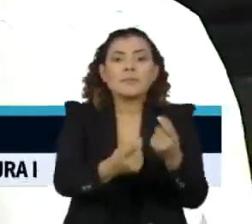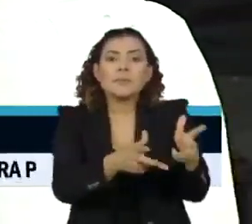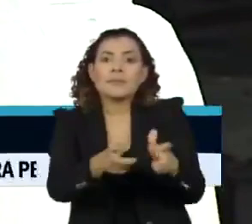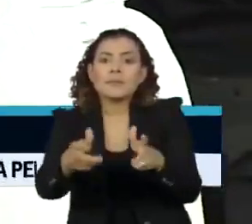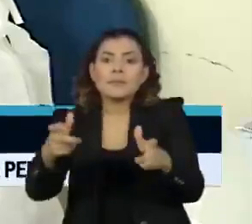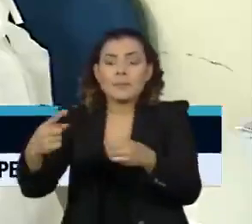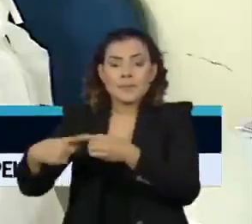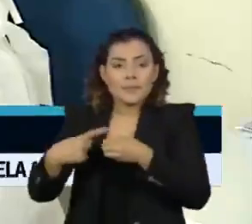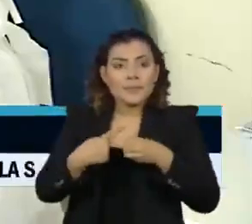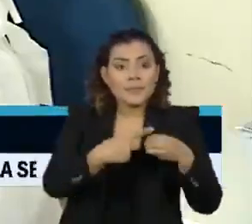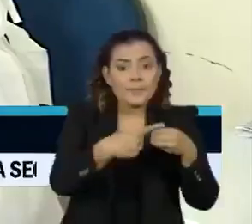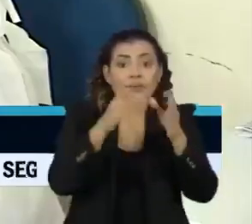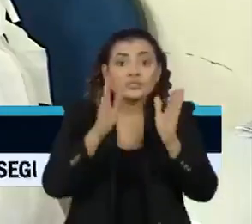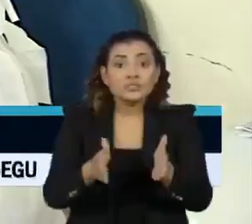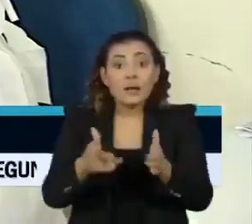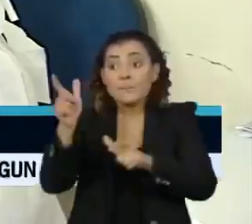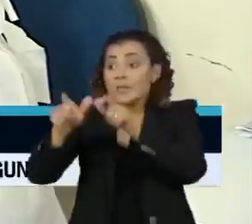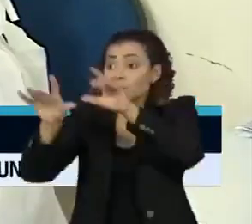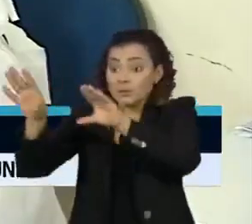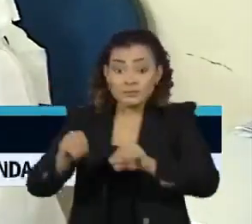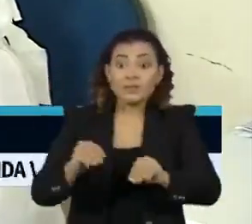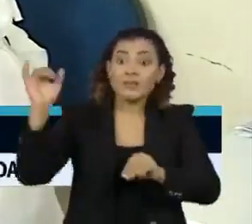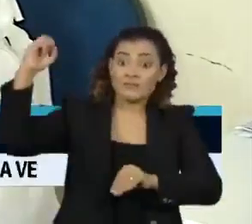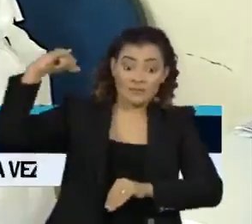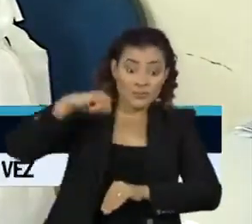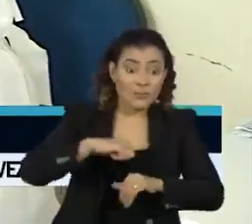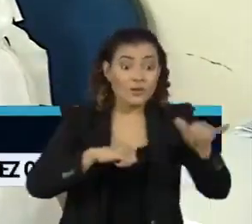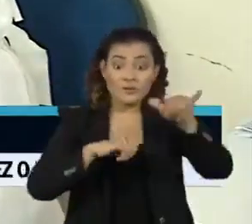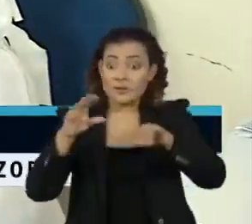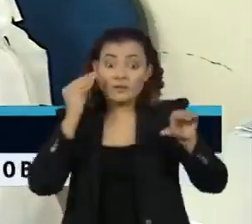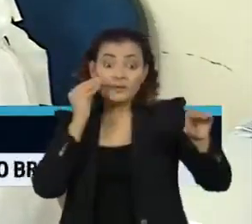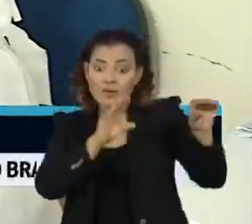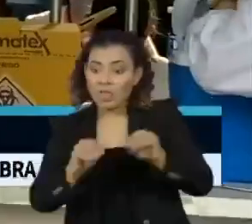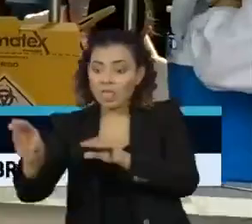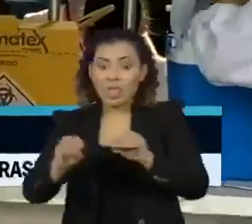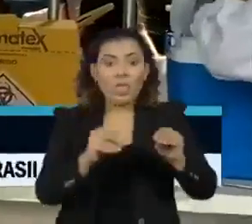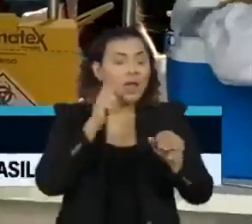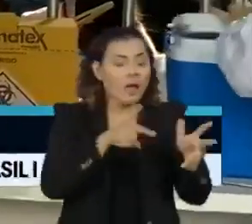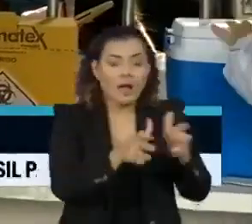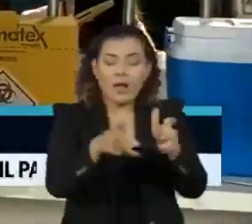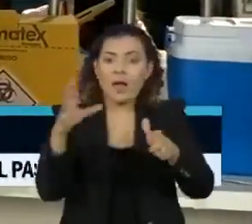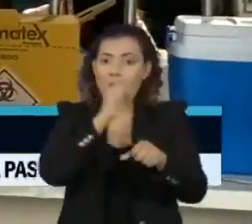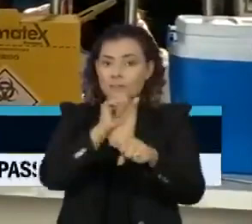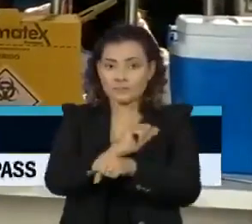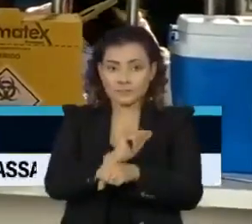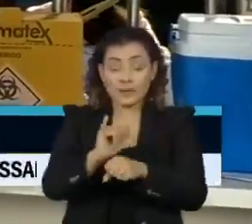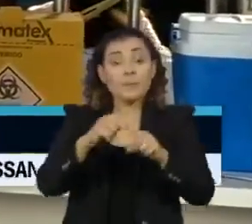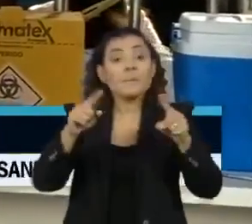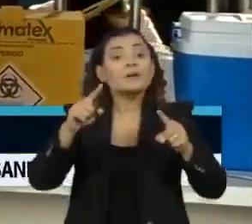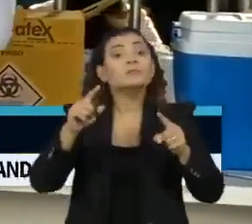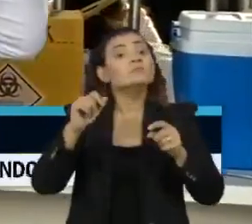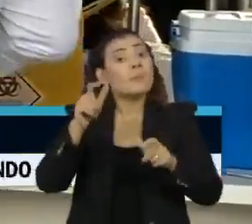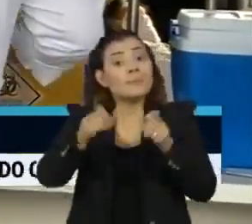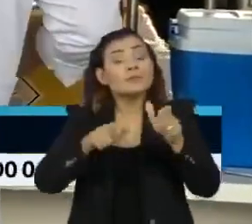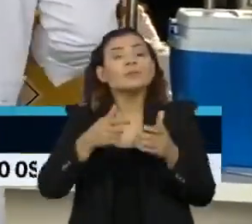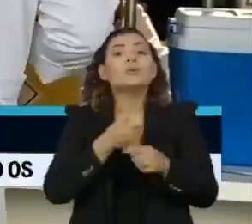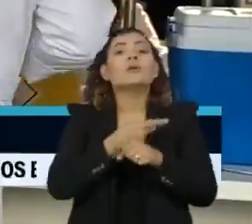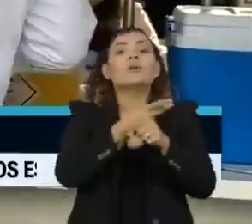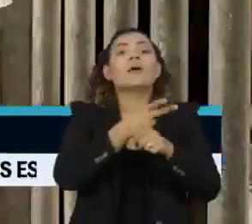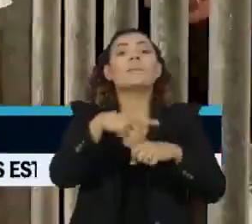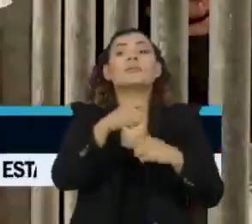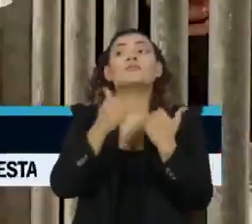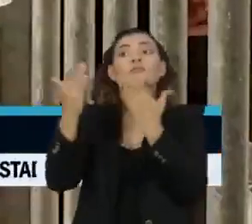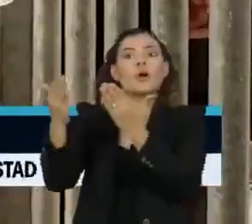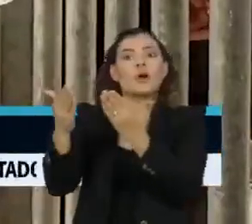entre os municípios têm levado pessoas a viajarem para tentar se vacinar mais rápido. Inicialmente, os destinos buscados eram fora do